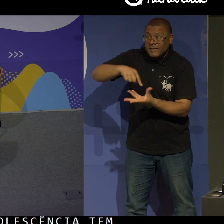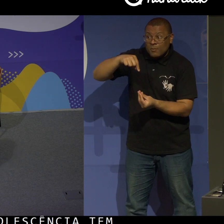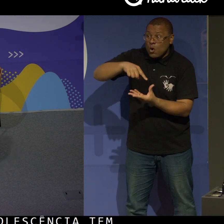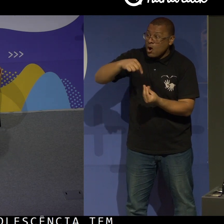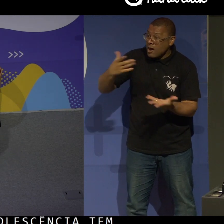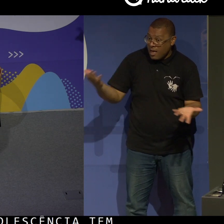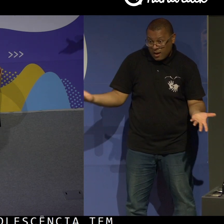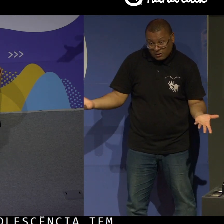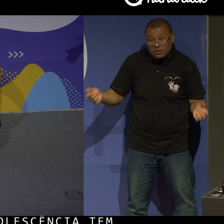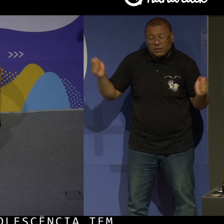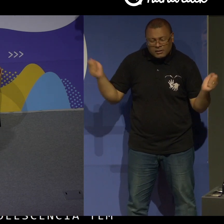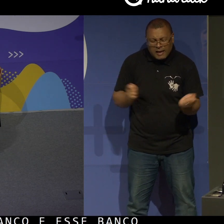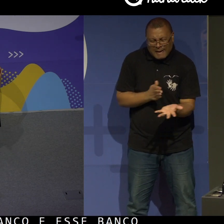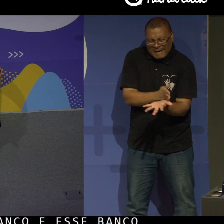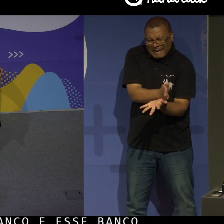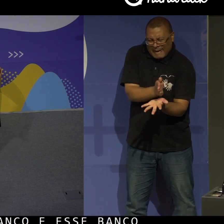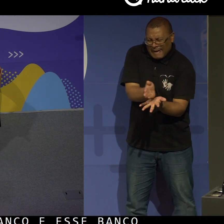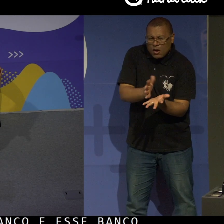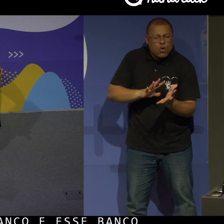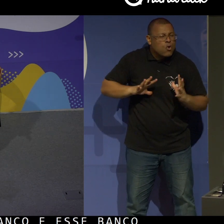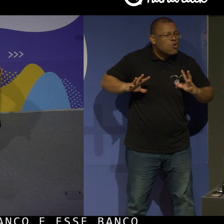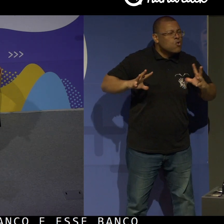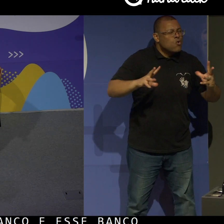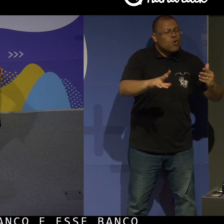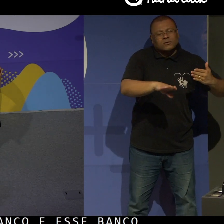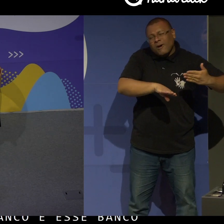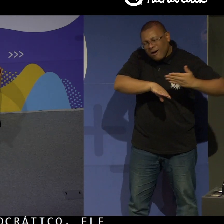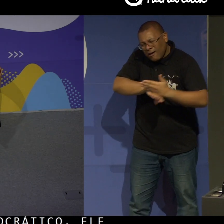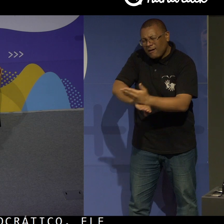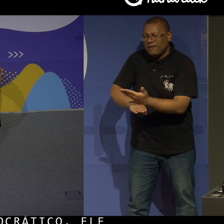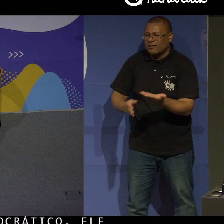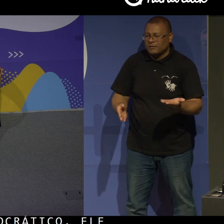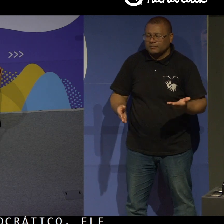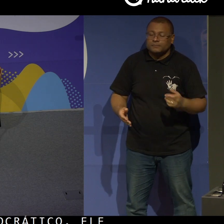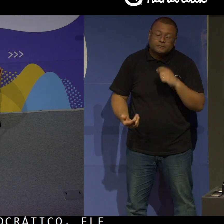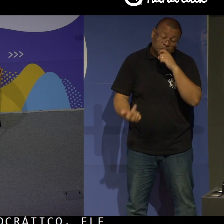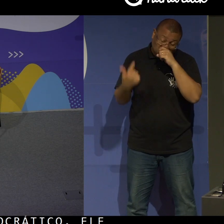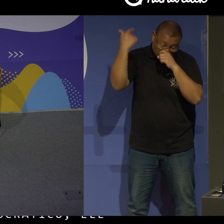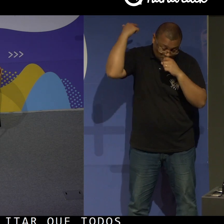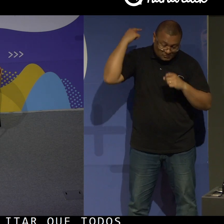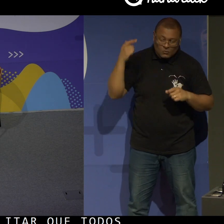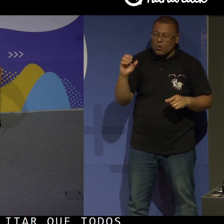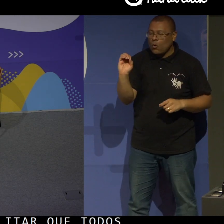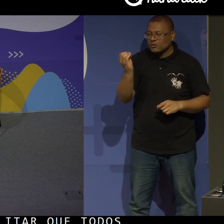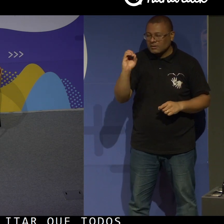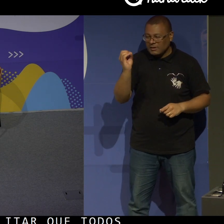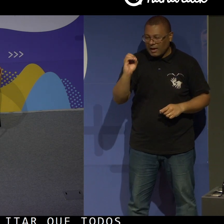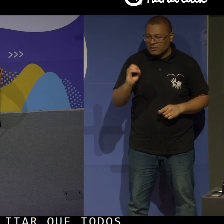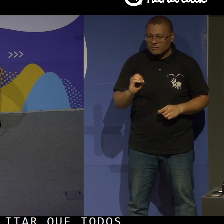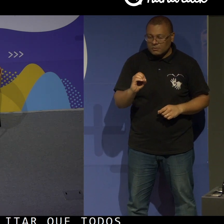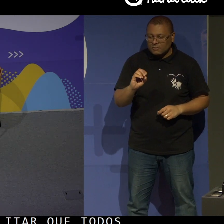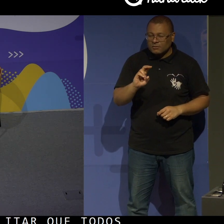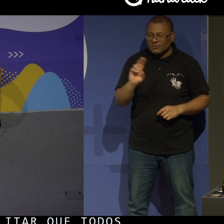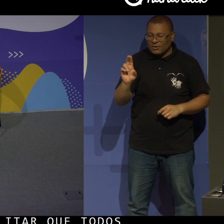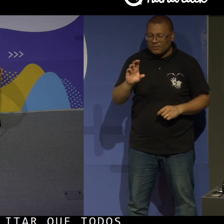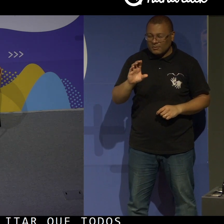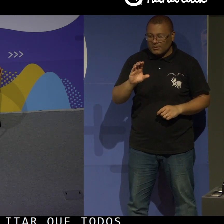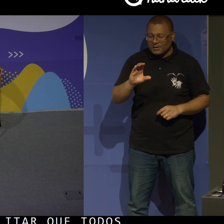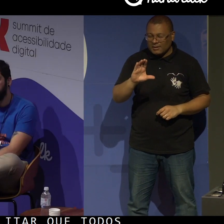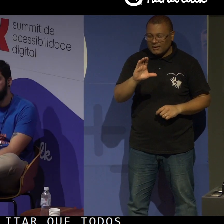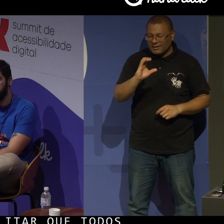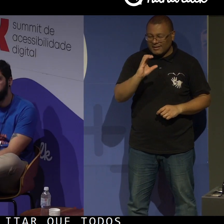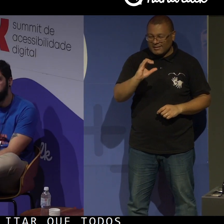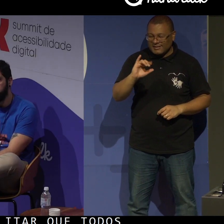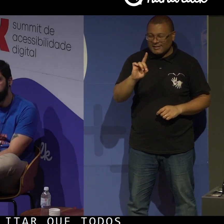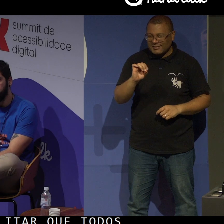ele precisa possibilitar que todos tenham acesso. E lá na Cidade de Deus, eu tenho algumas pessoas aqui da minha equipe, que estão no evento